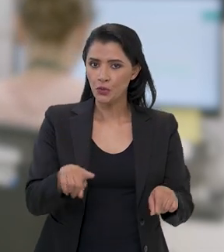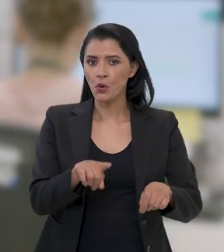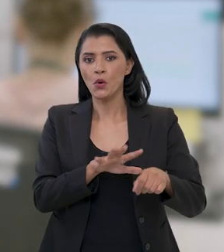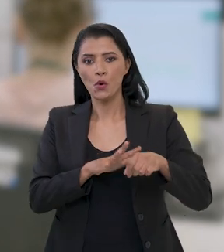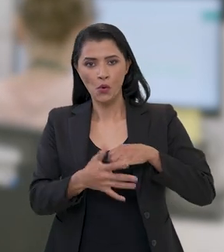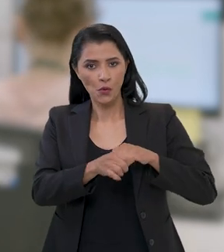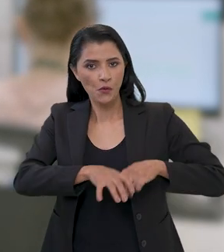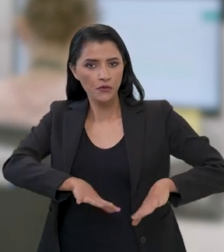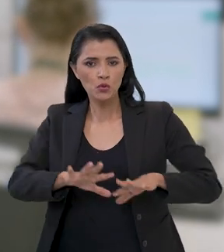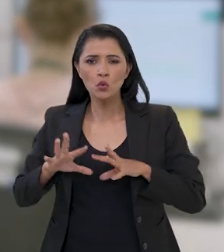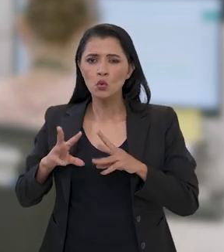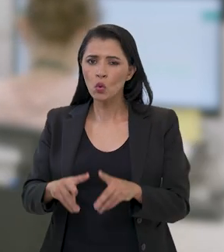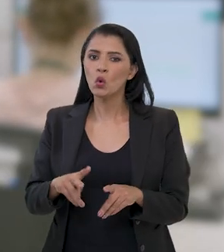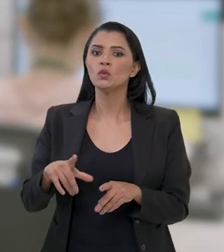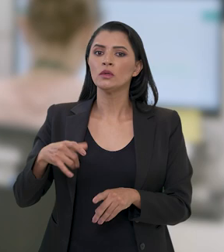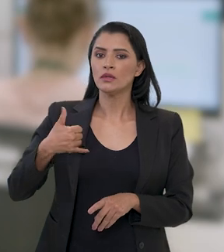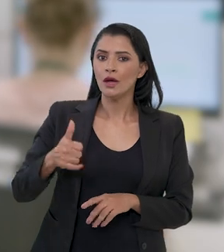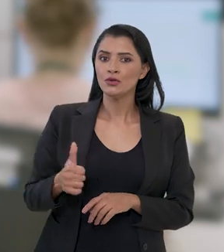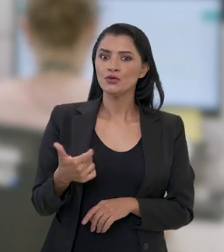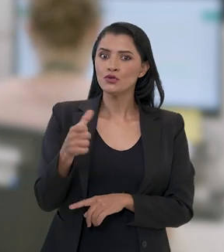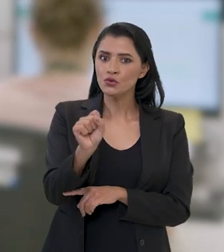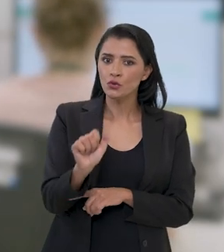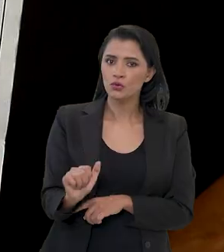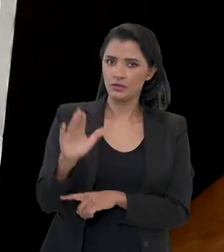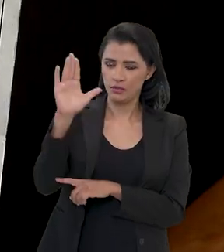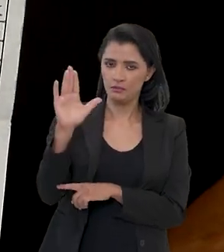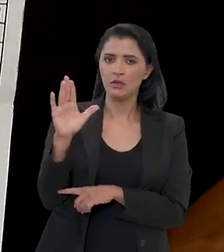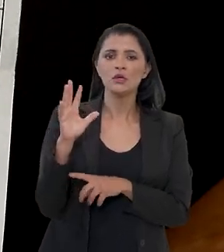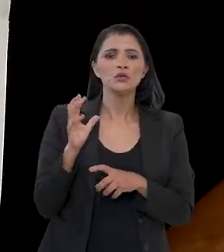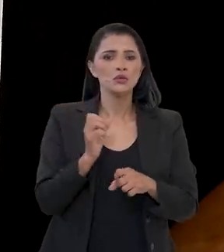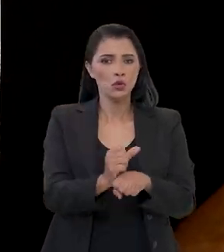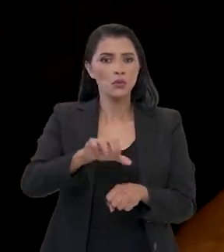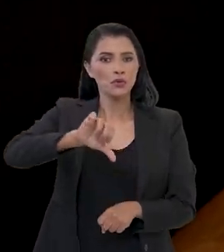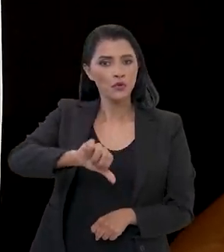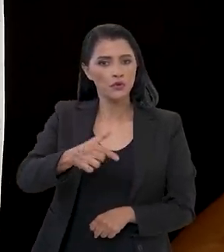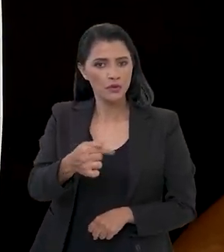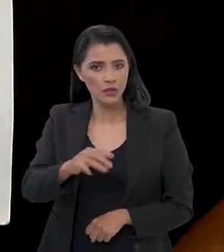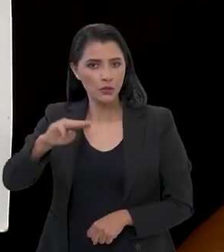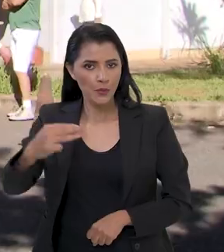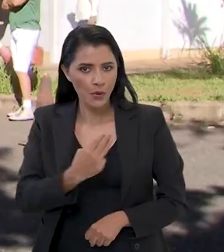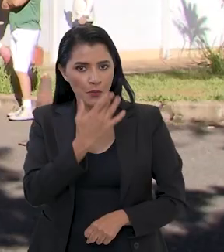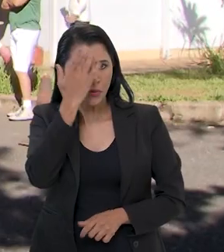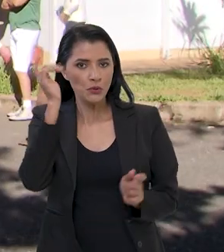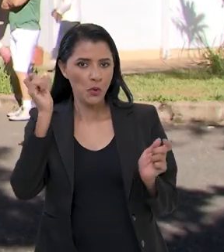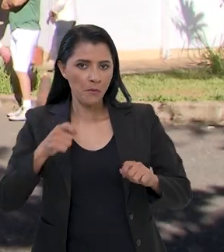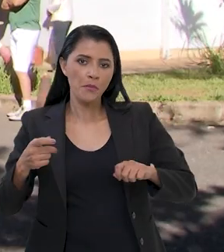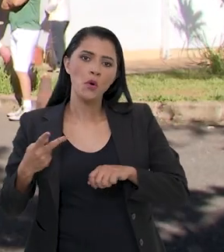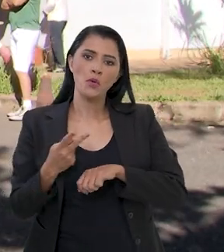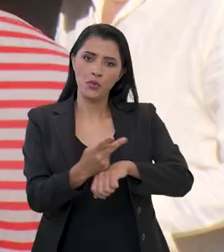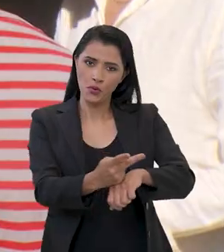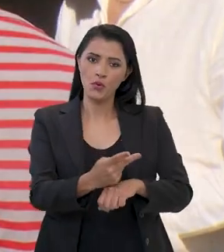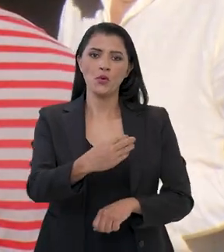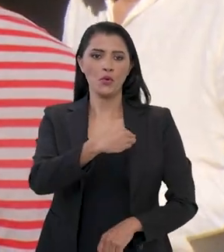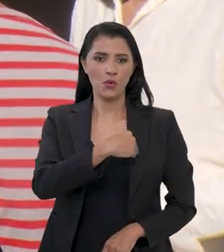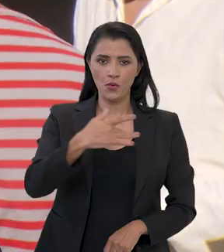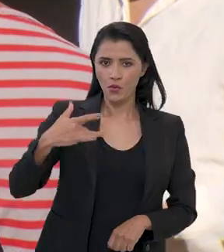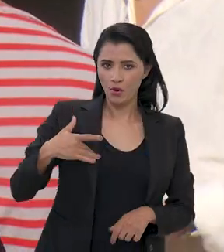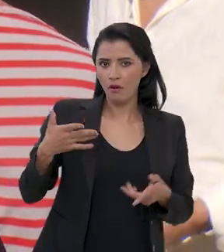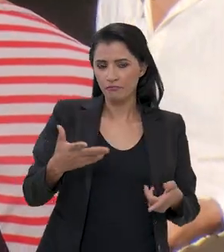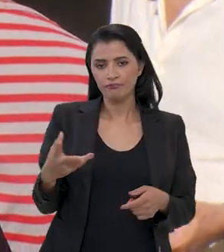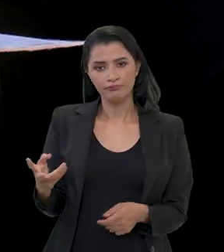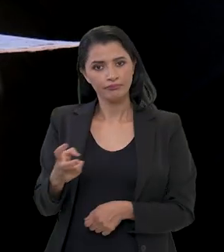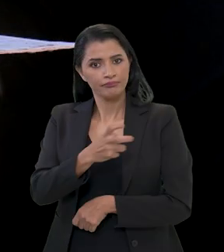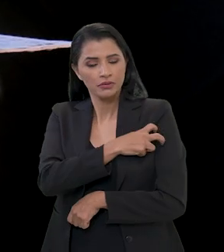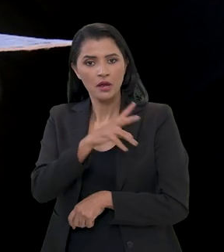-19 para toda a população acima de 18 anos. Cerca de 97 milhões de brasileiros podem procurar as unidades de